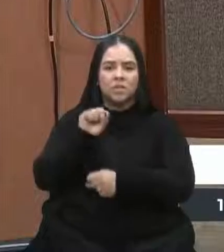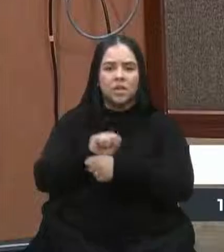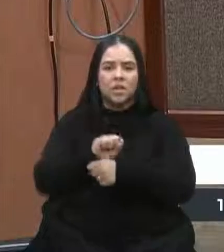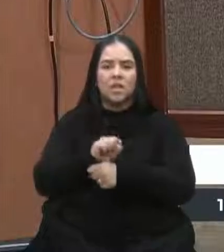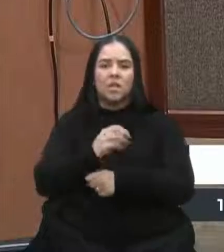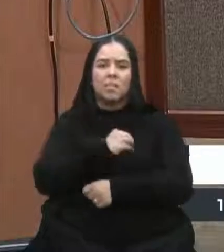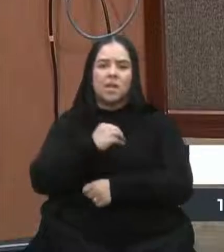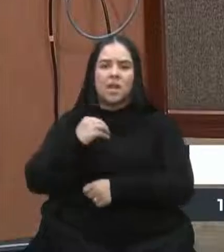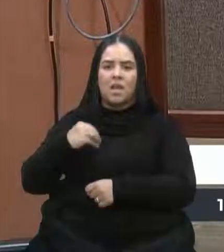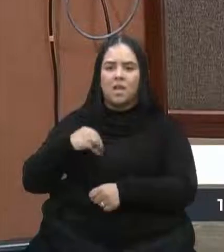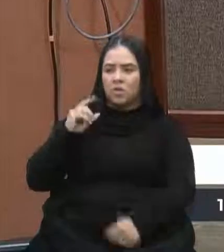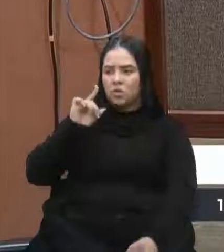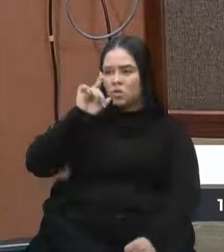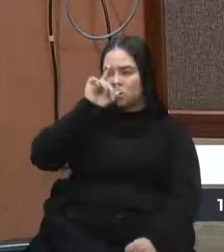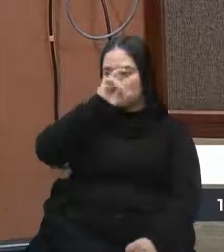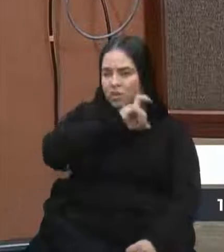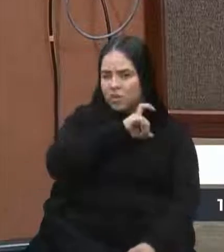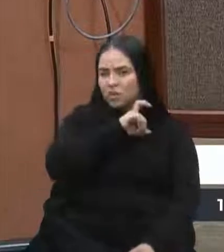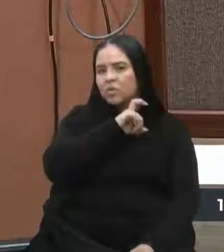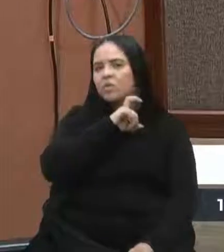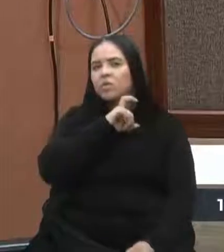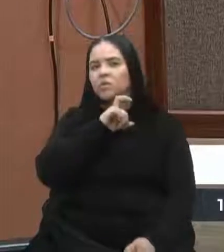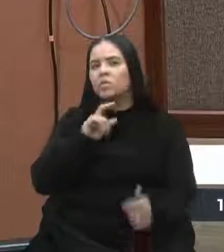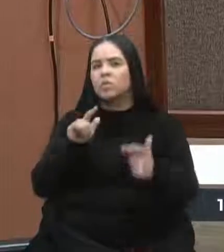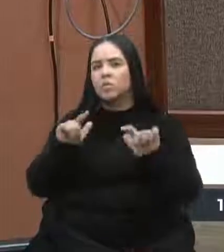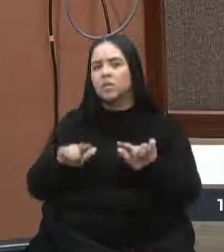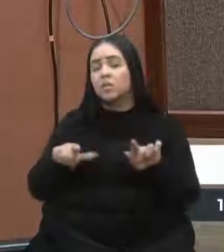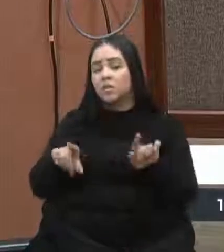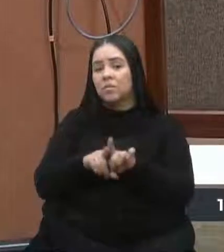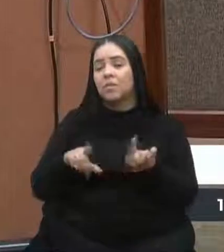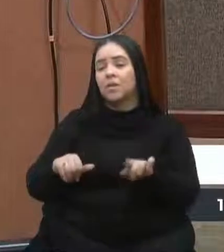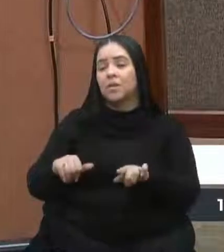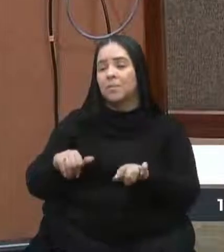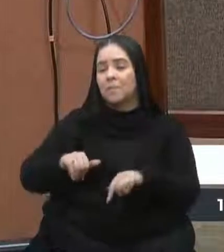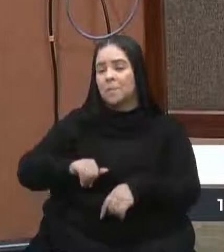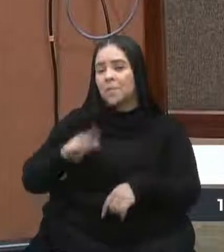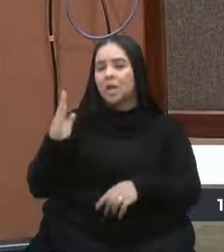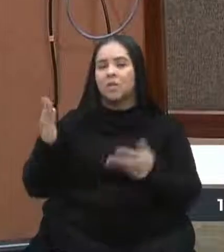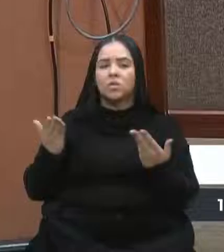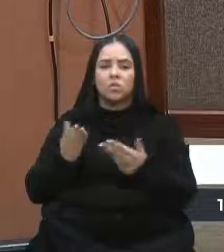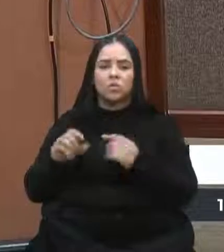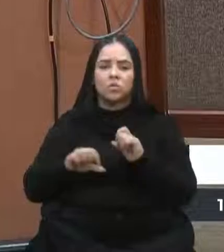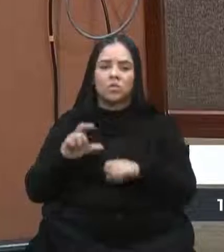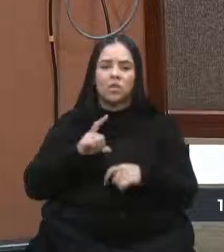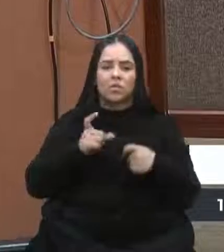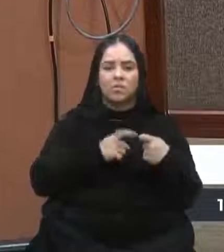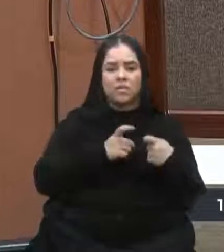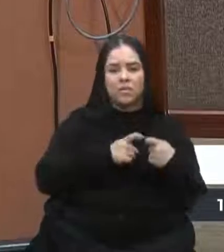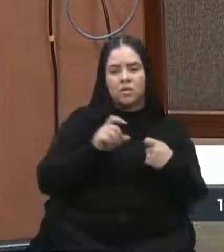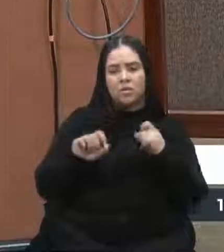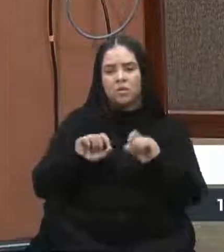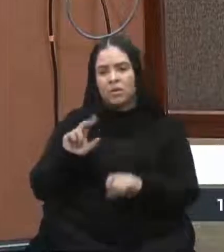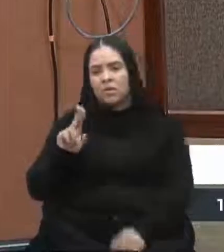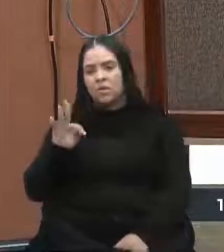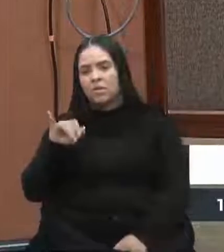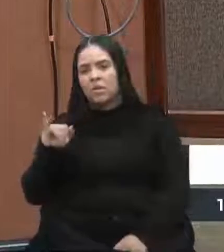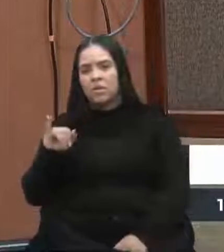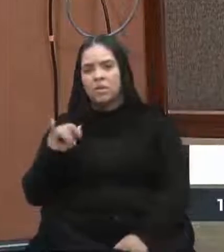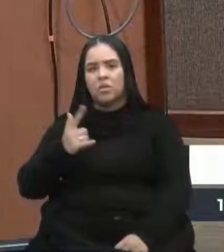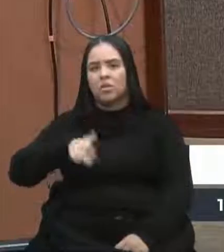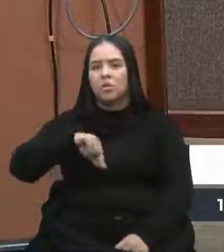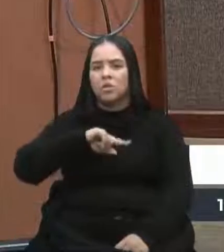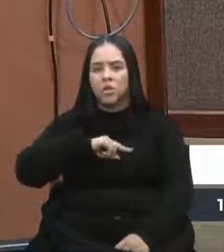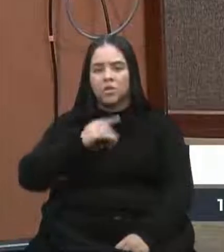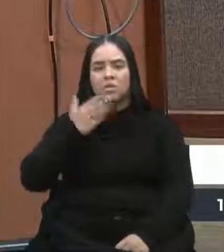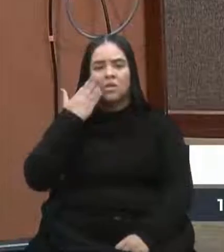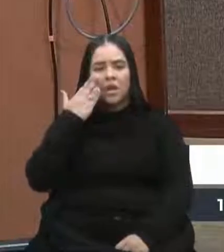dificuldade por leitos, hoje até mais nos leitos clínicos do que nos leitos de UTI, a gente sabe de tudo isso, o que a gente